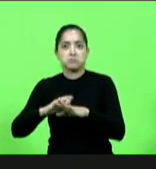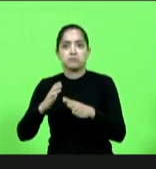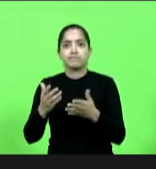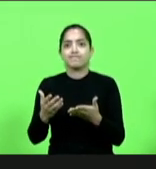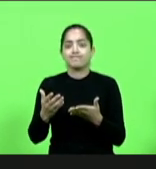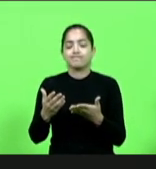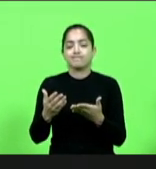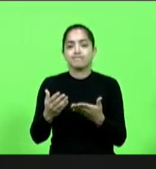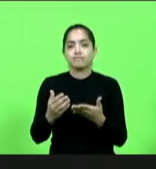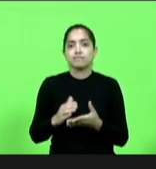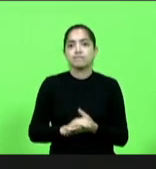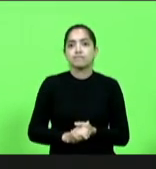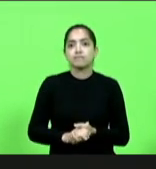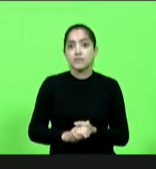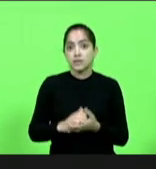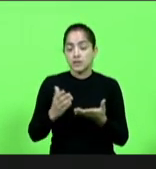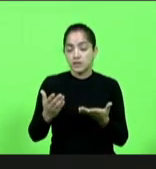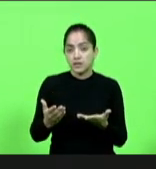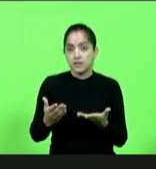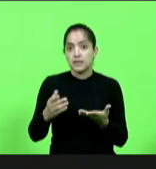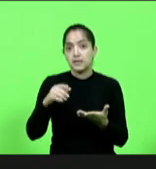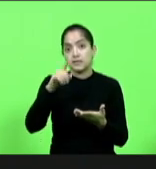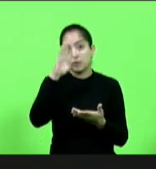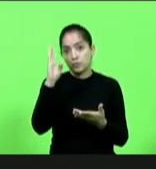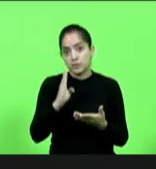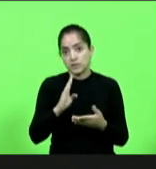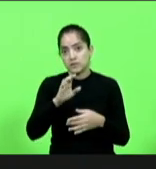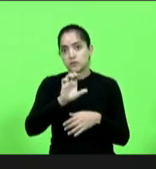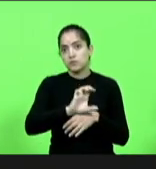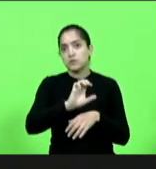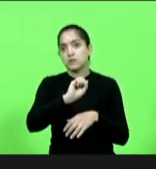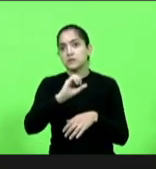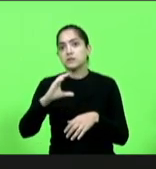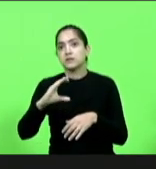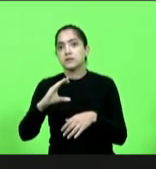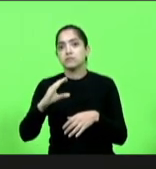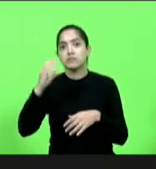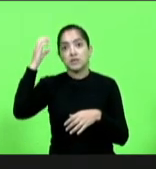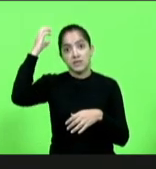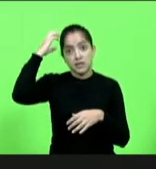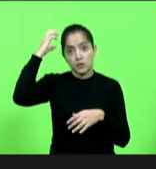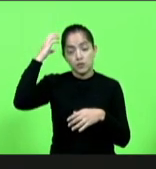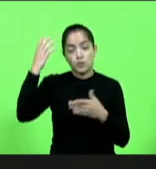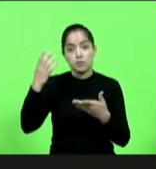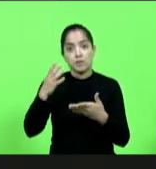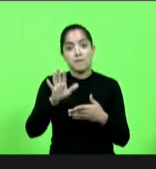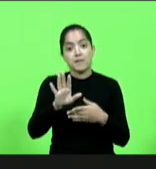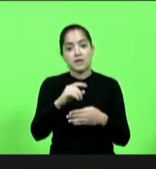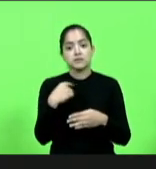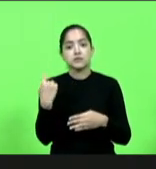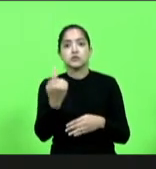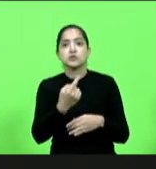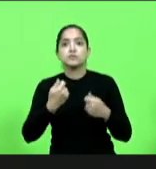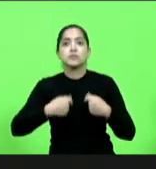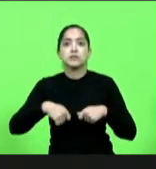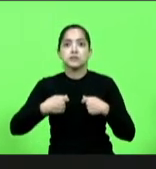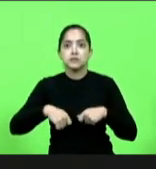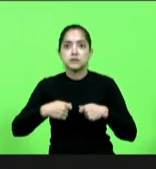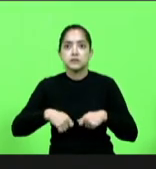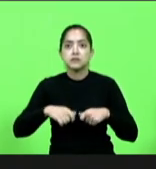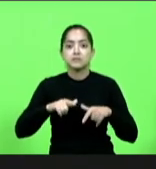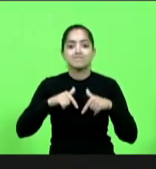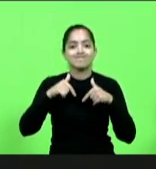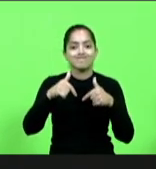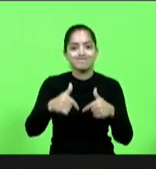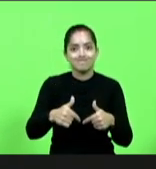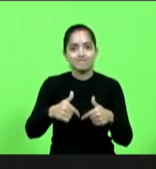impressionante e no Brasil e em Santa Catarina e a culpa a gente tem que fazer a nossa parte nisso aí a nossa não porque eu estou há dois anos nisso aqui